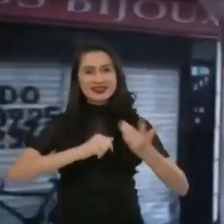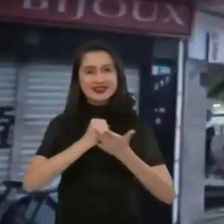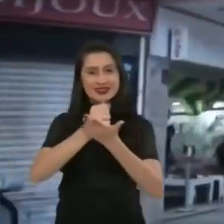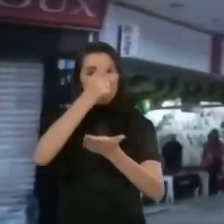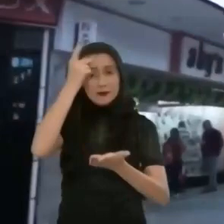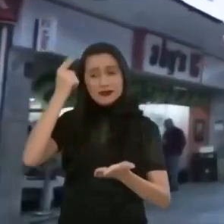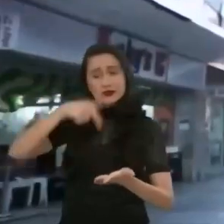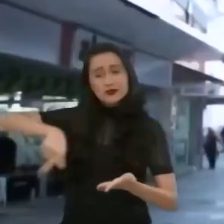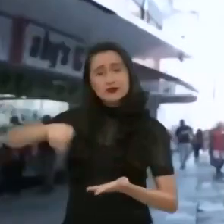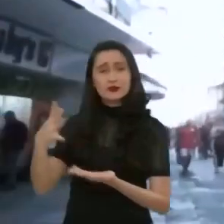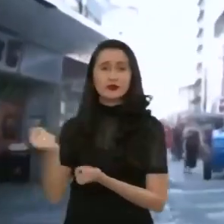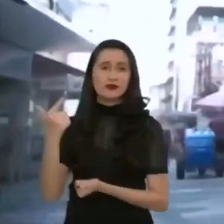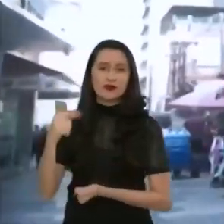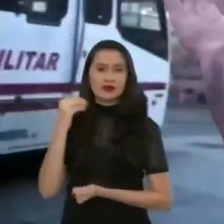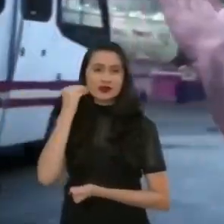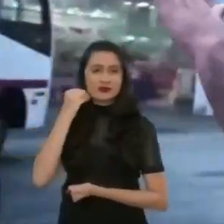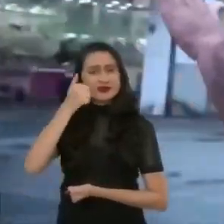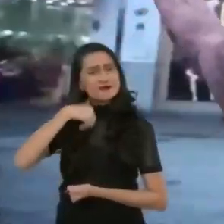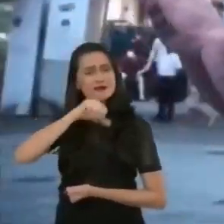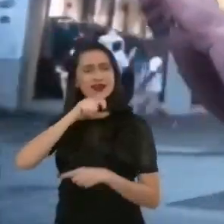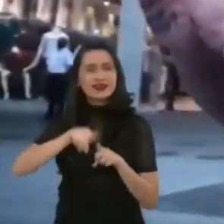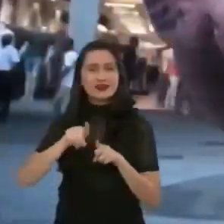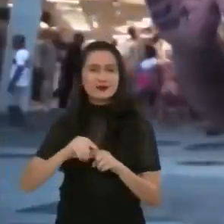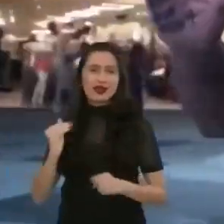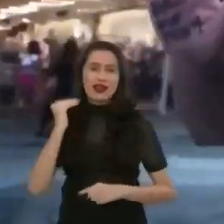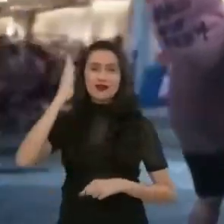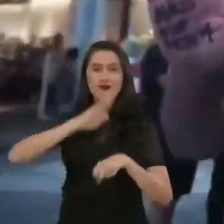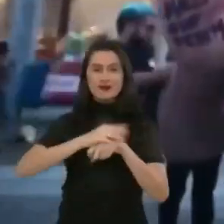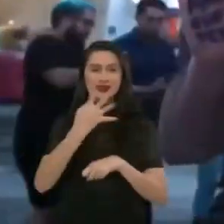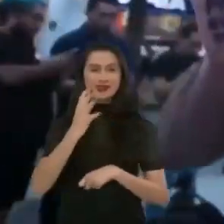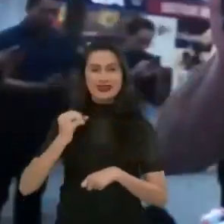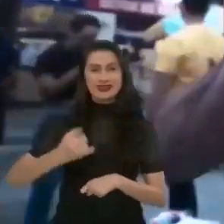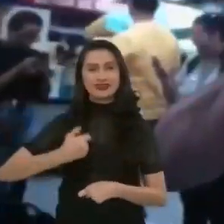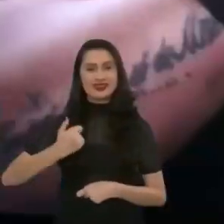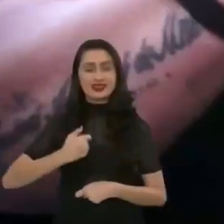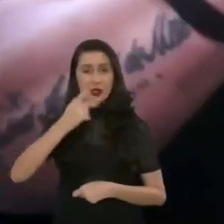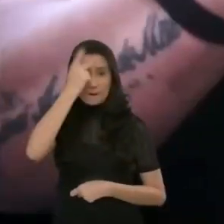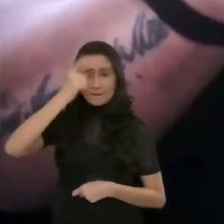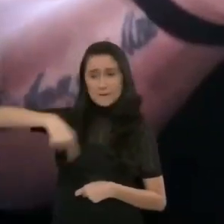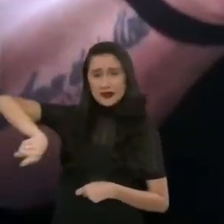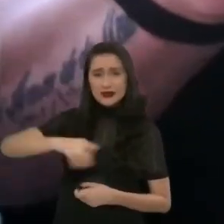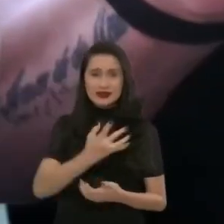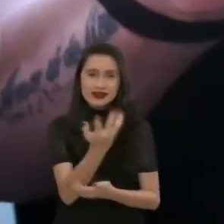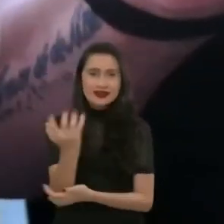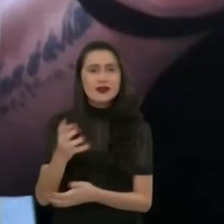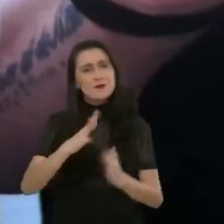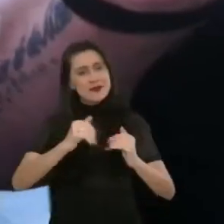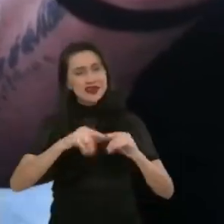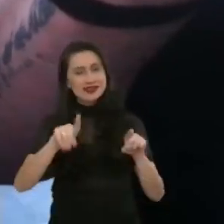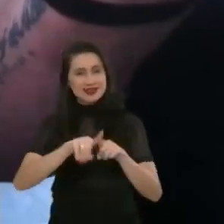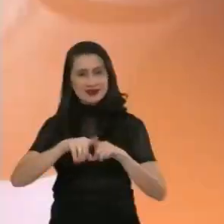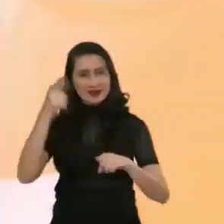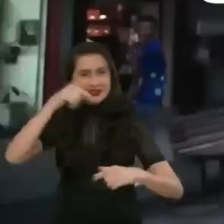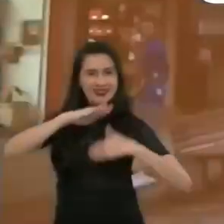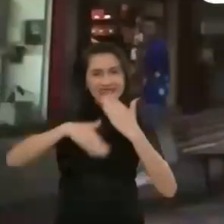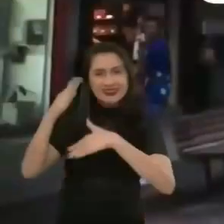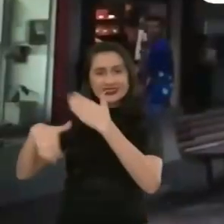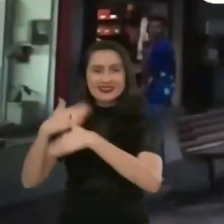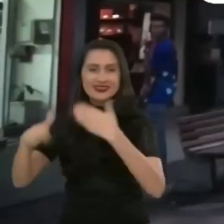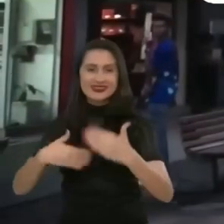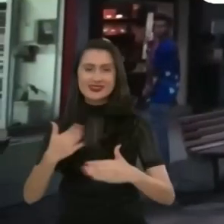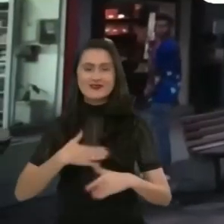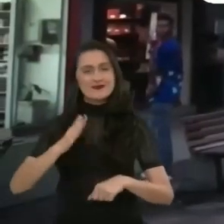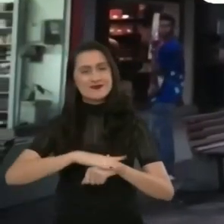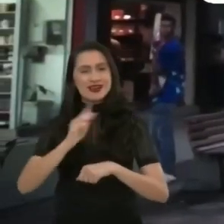empregos. Para jovens sem experiência, mães e adultos com mais de 40 anos. Porque mãos que pedem, são mãos que produzem.